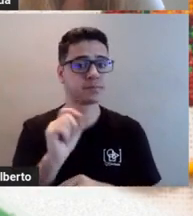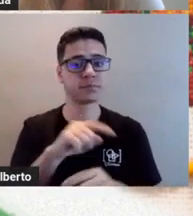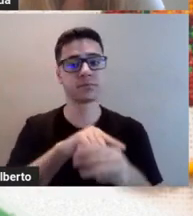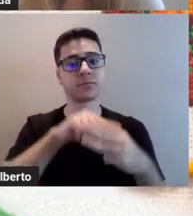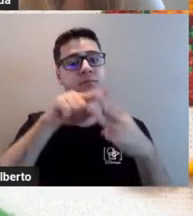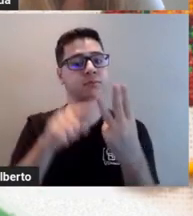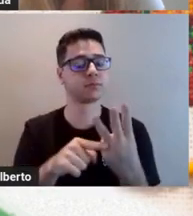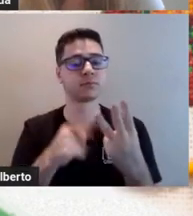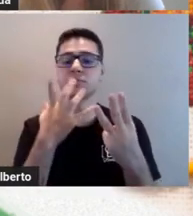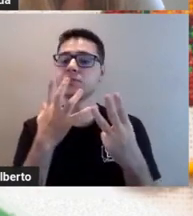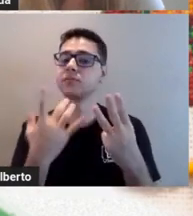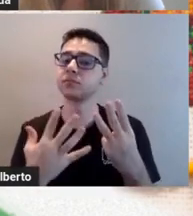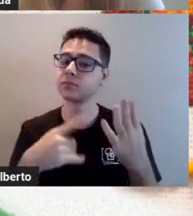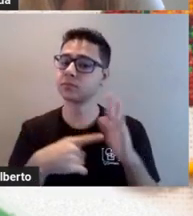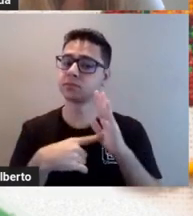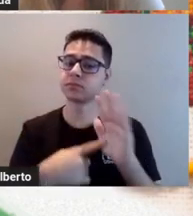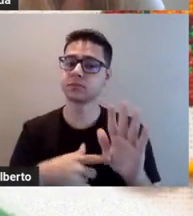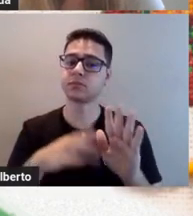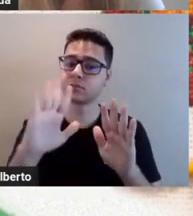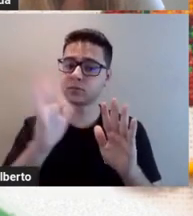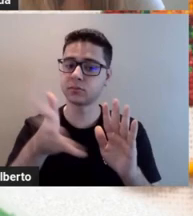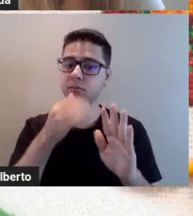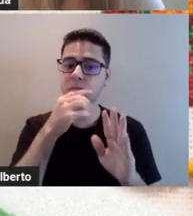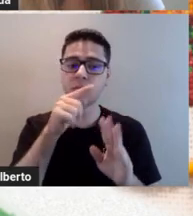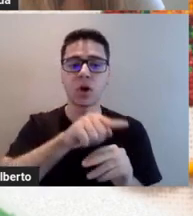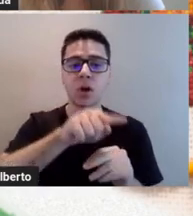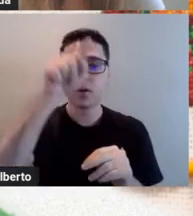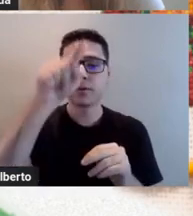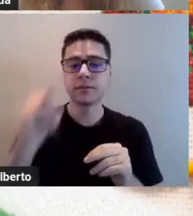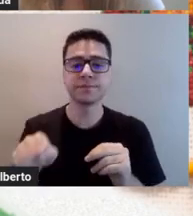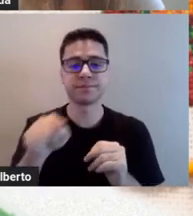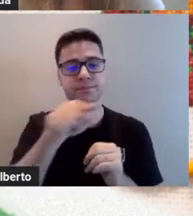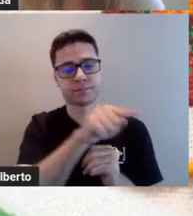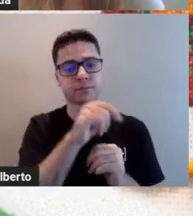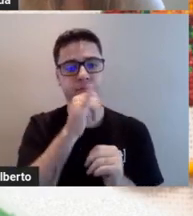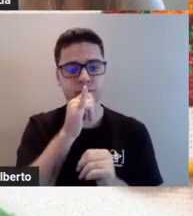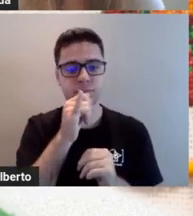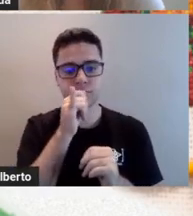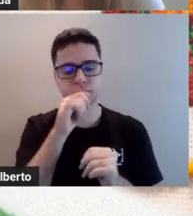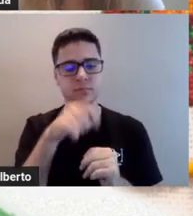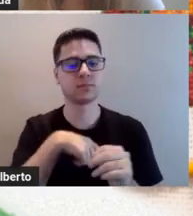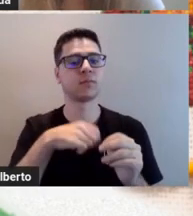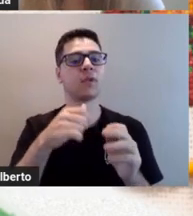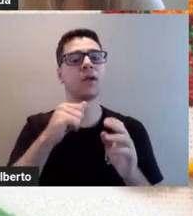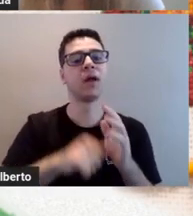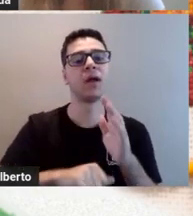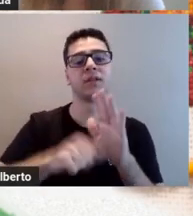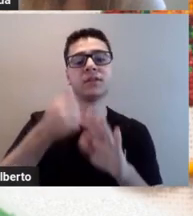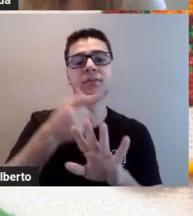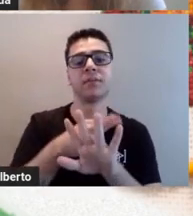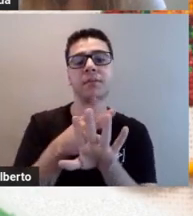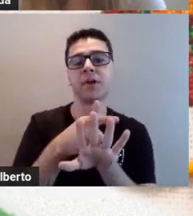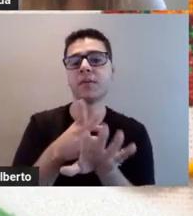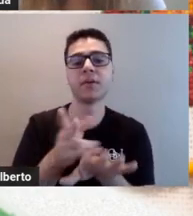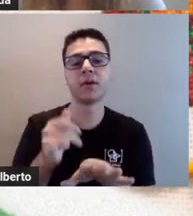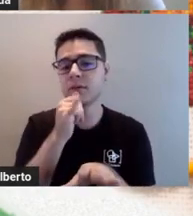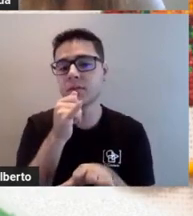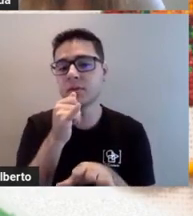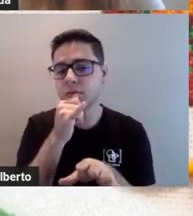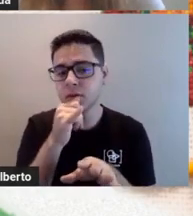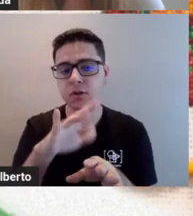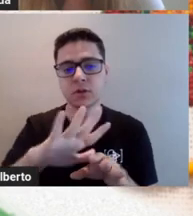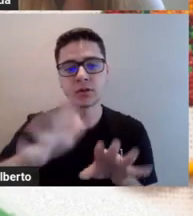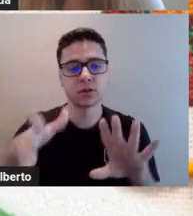cores que estão representadas ali por aquele triângulo. Então, as primárias, que a gente comentou no começo, é uma forma de